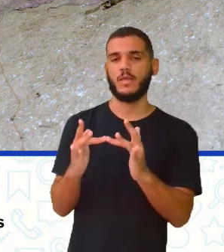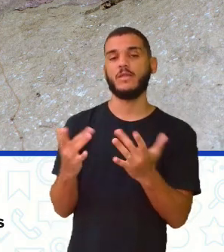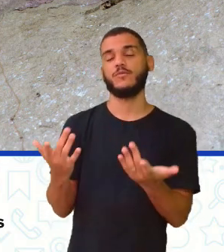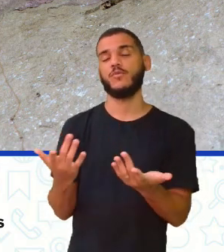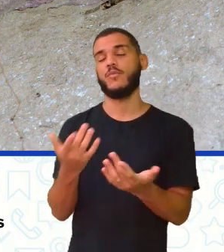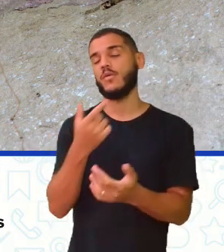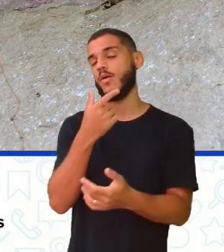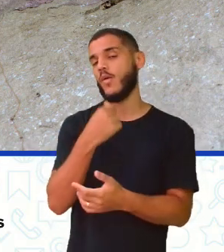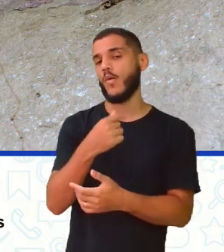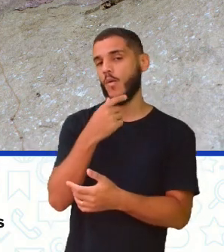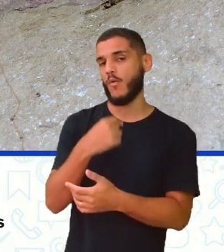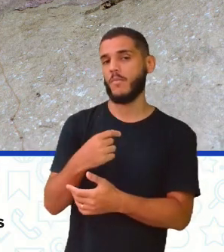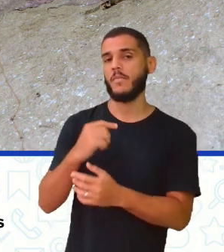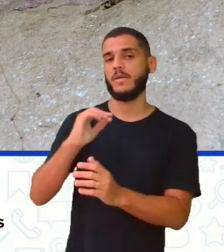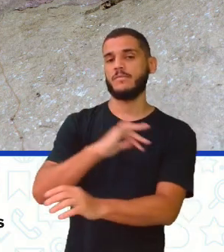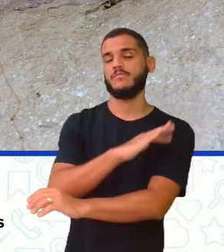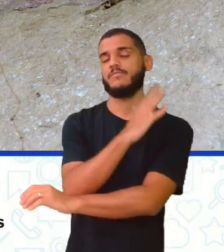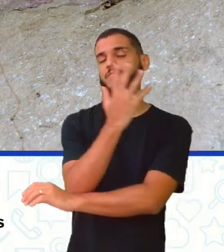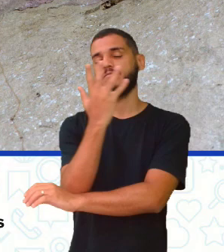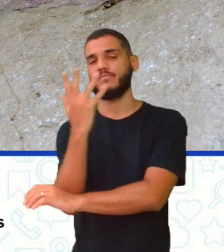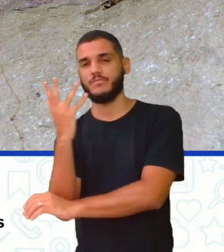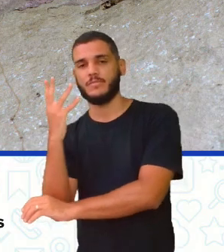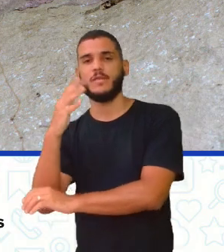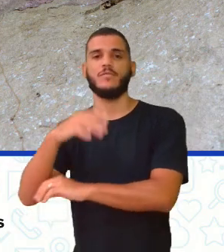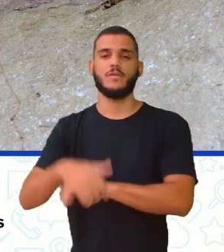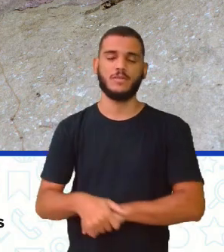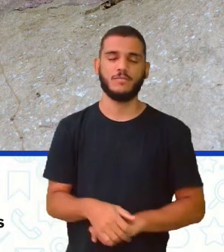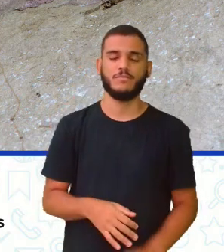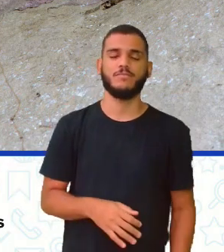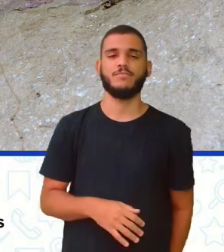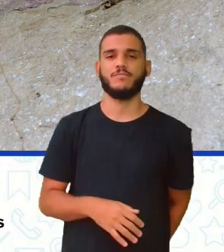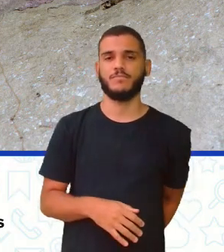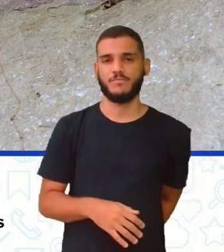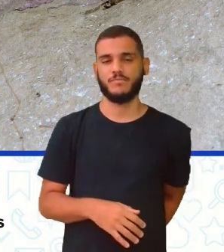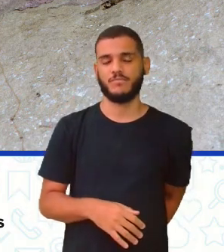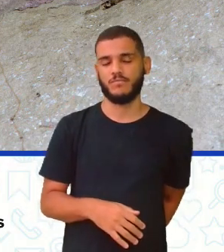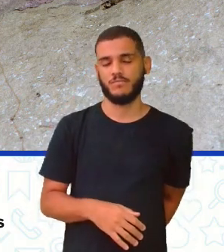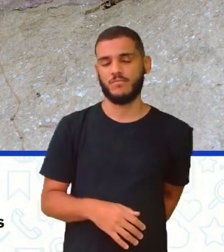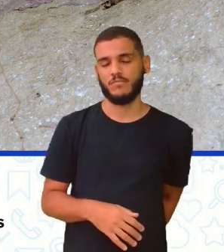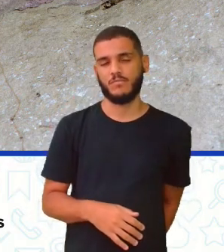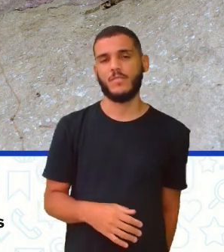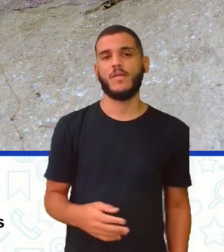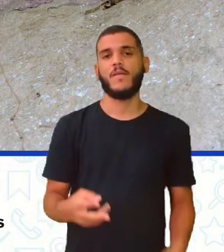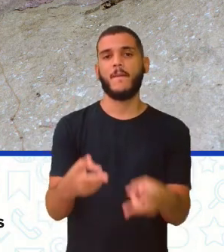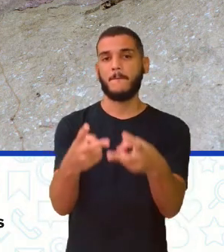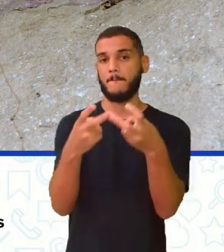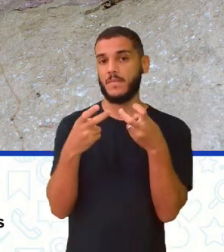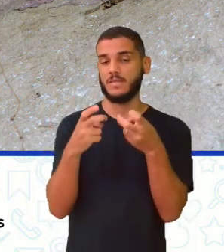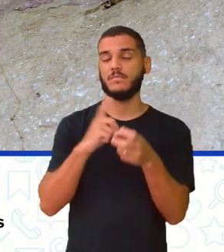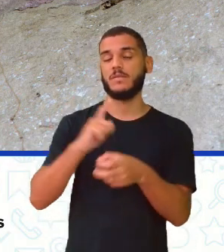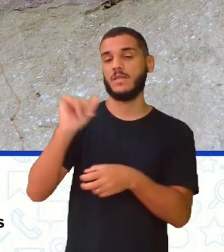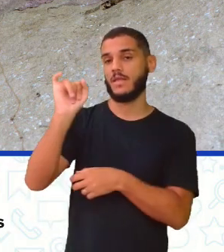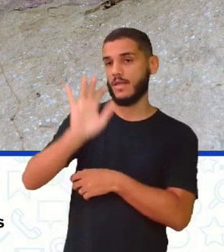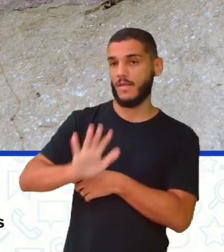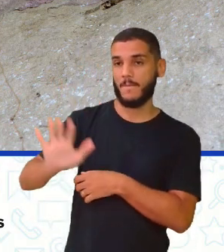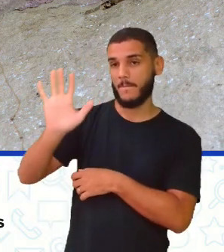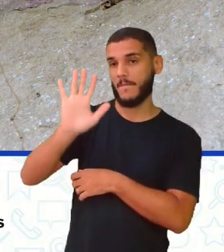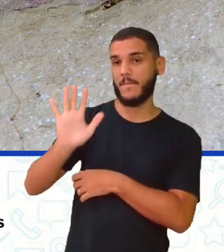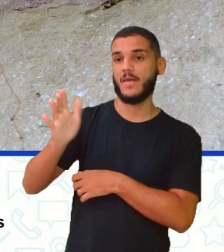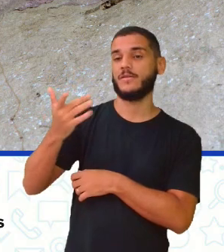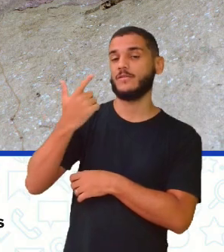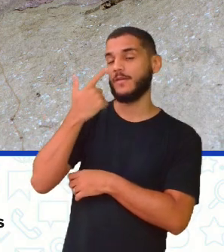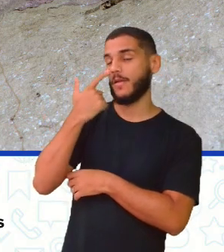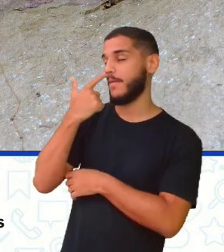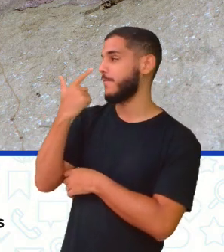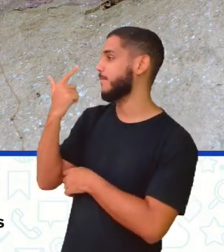sociedade e natureza. Então, você já vê ali na imagem, ao fundo, né? Pequenos rastros que o